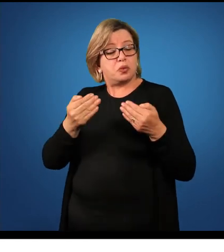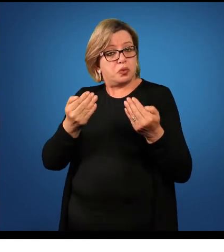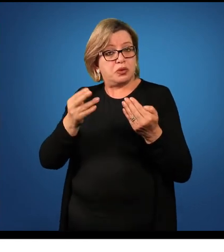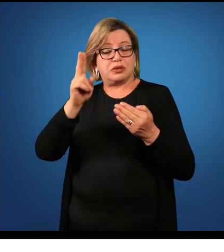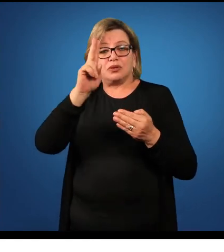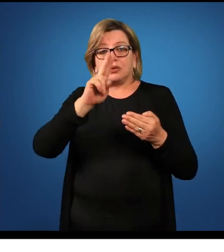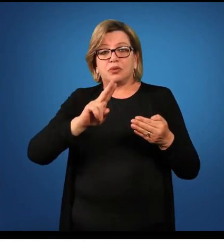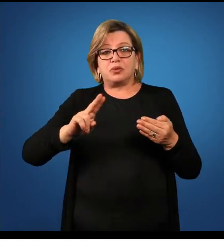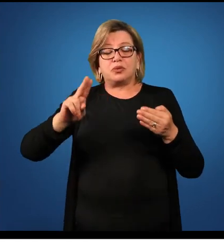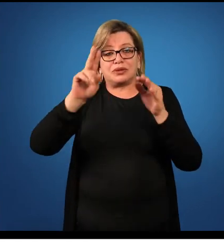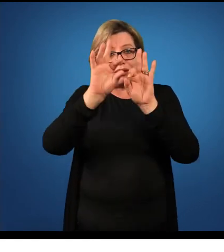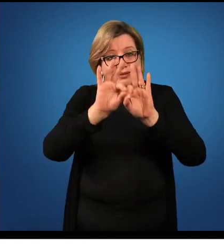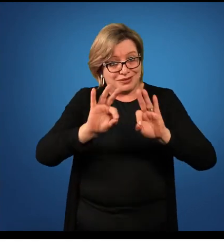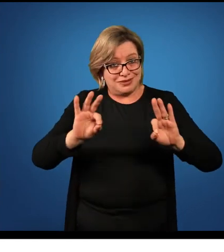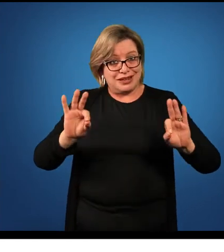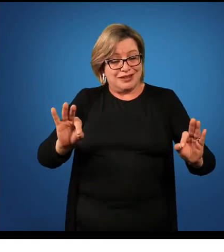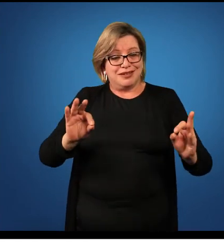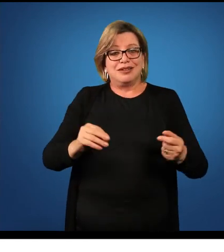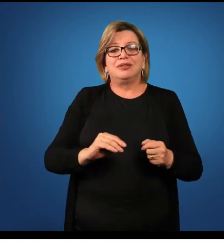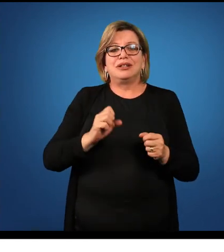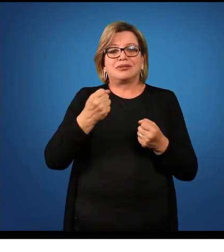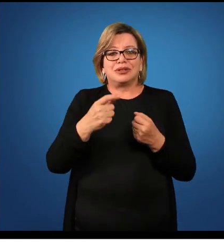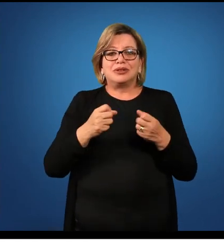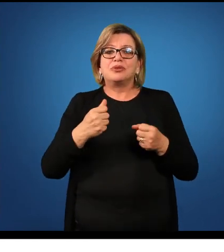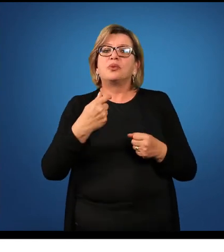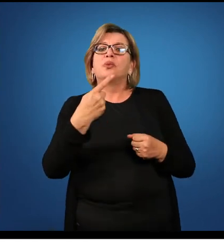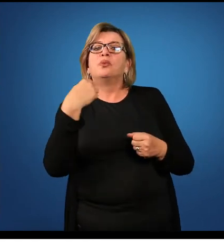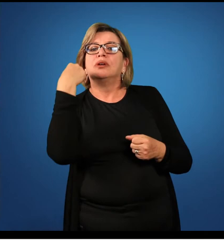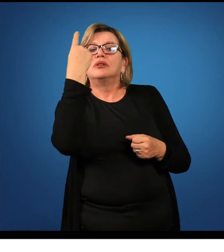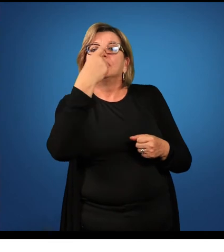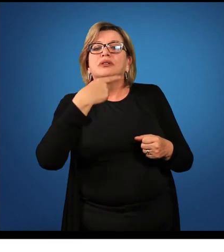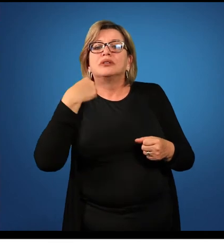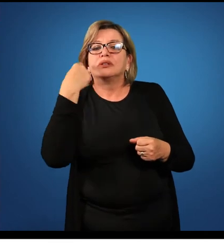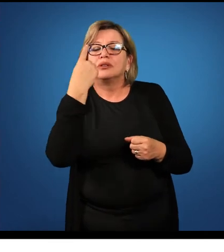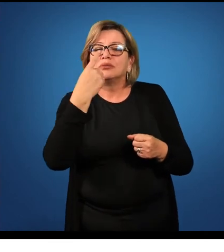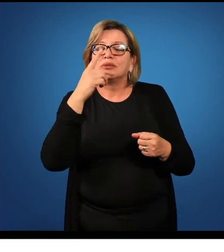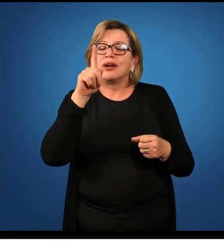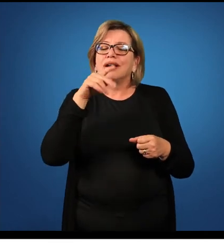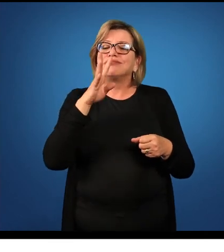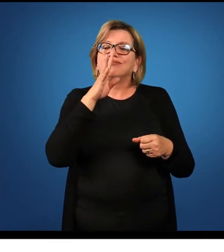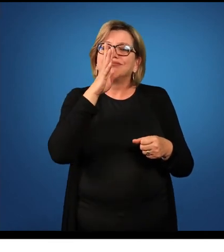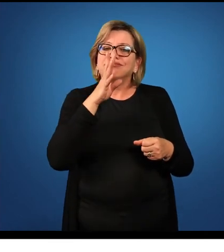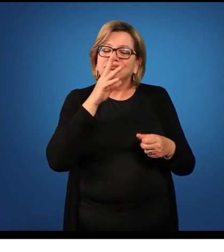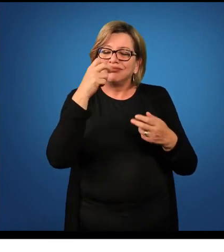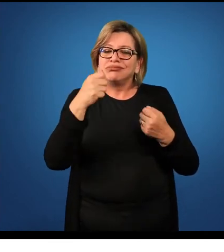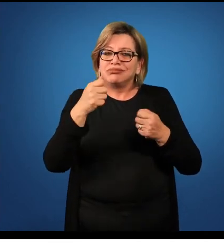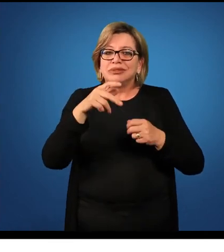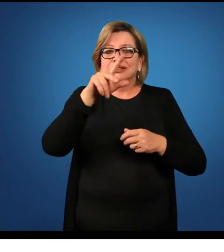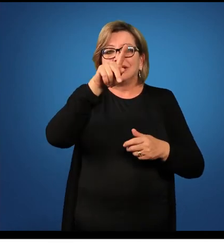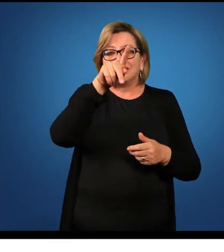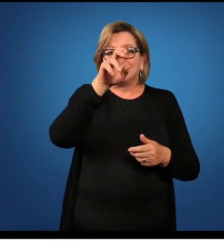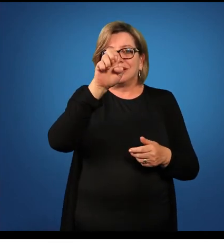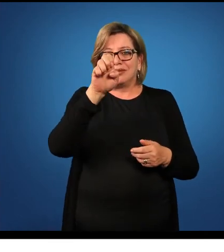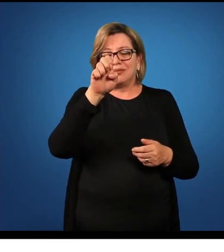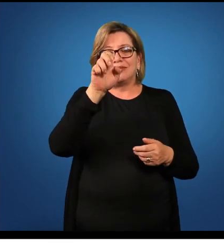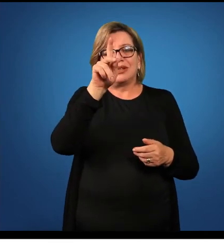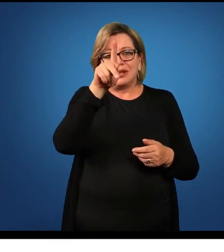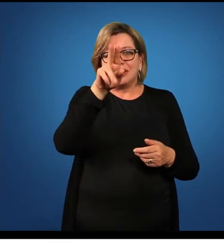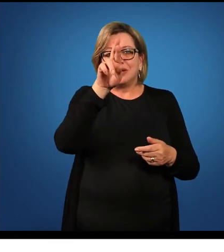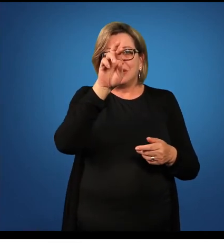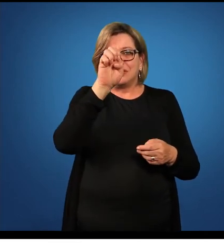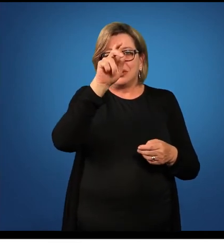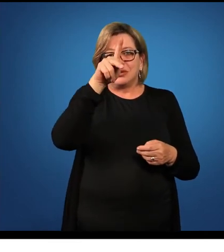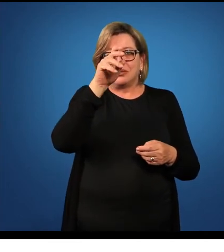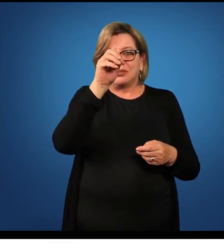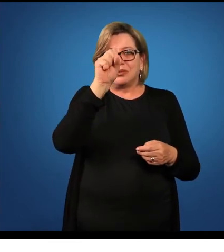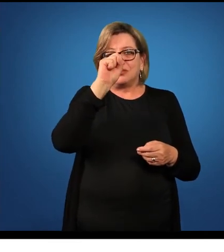ablativo simples e o adjunto adverbial de tempo por quanto tempo você também